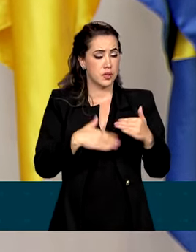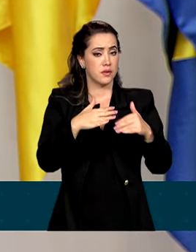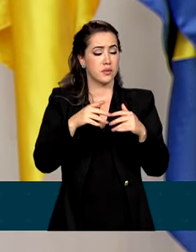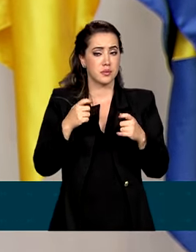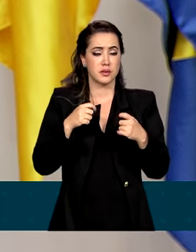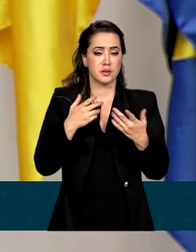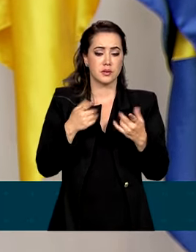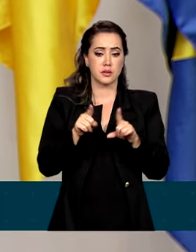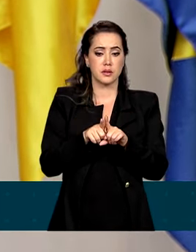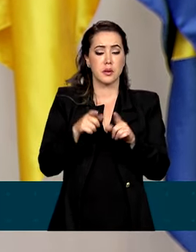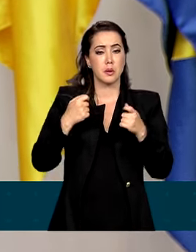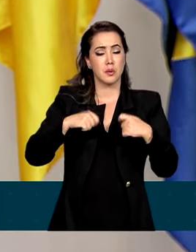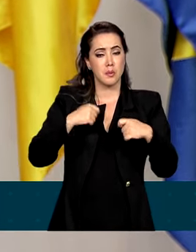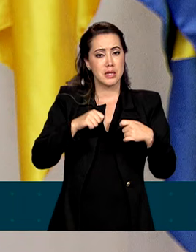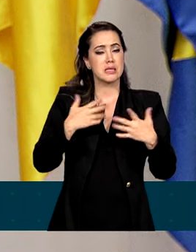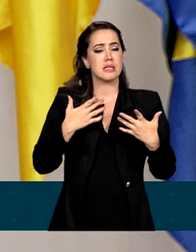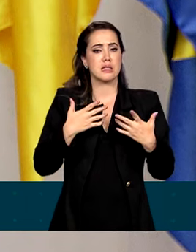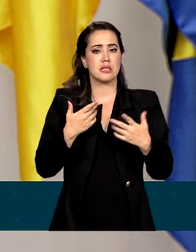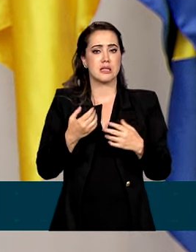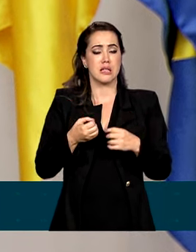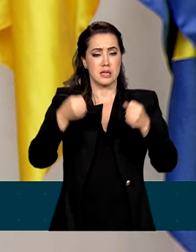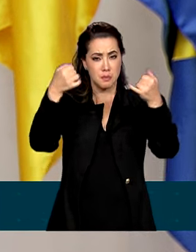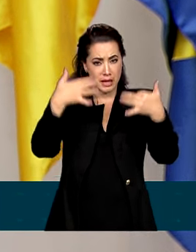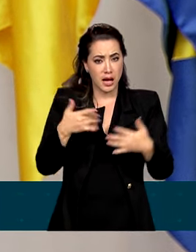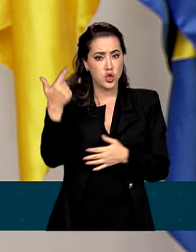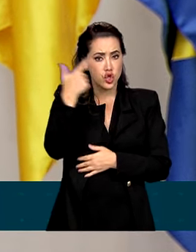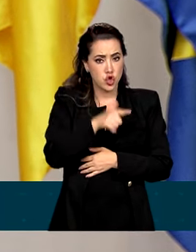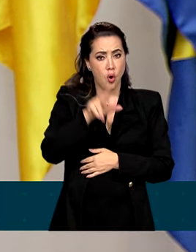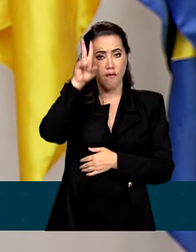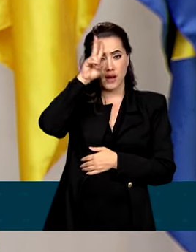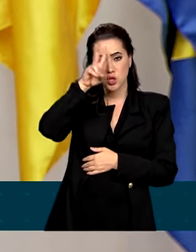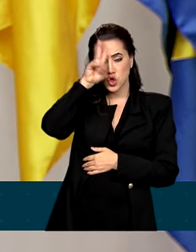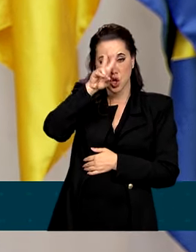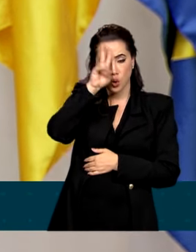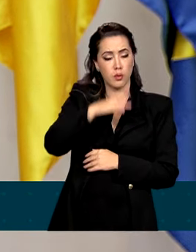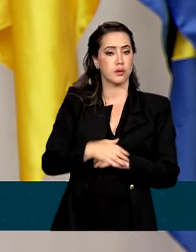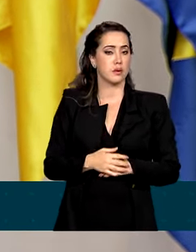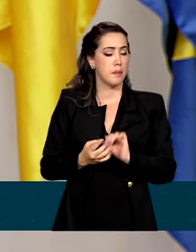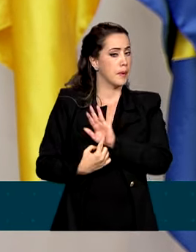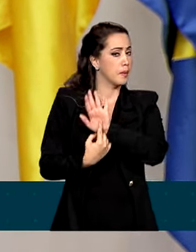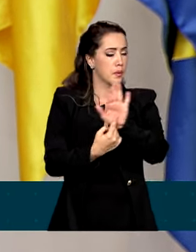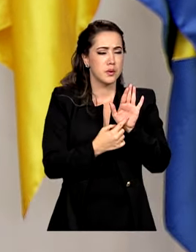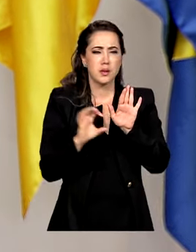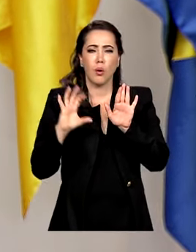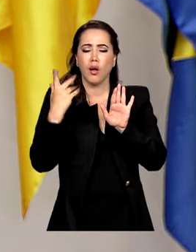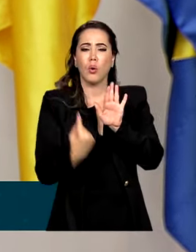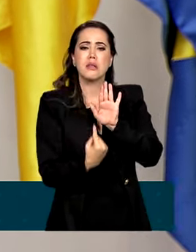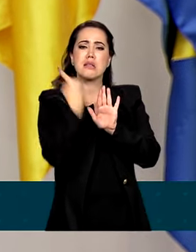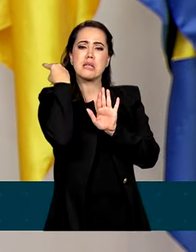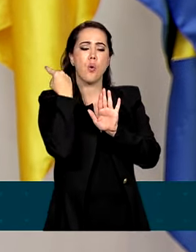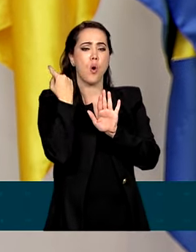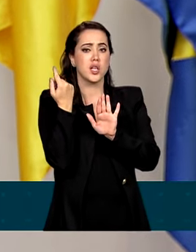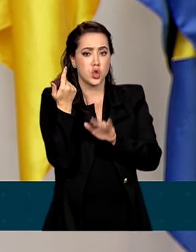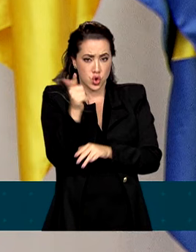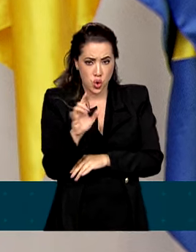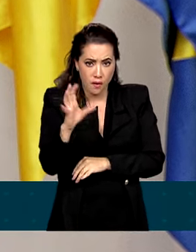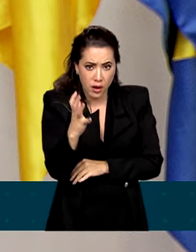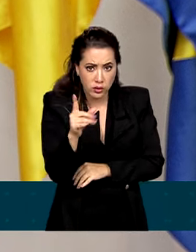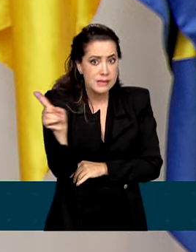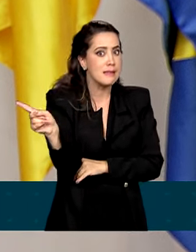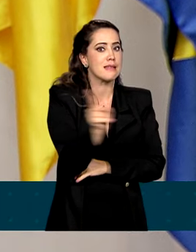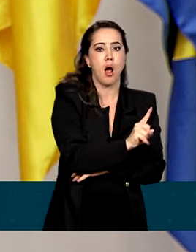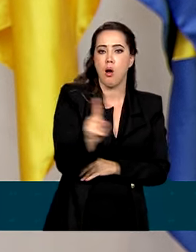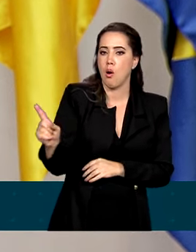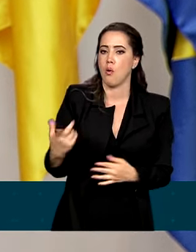essa história precisa ser recontada. Ser recontada para que as suas atrocidades não se repitam. Por